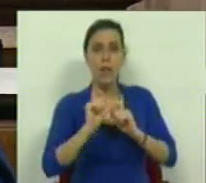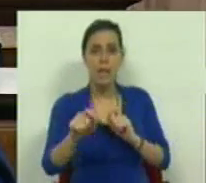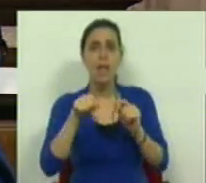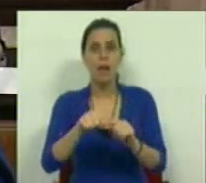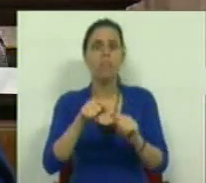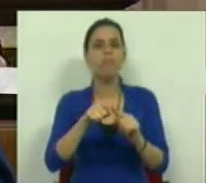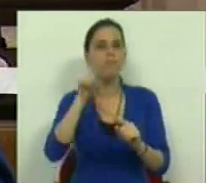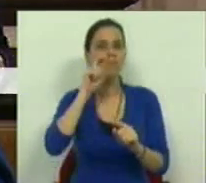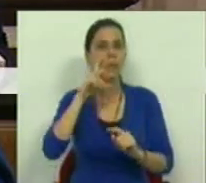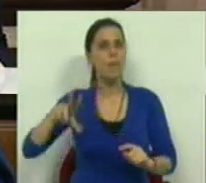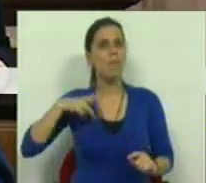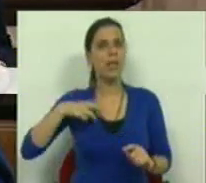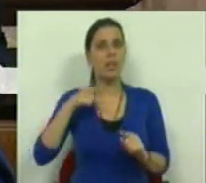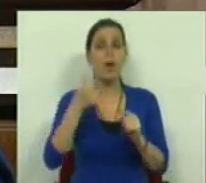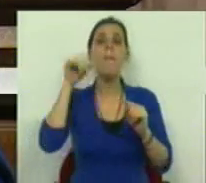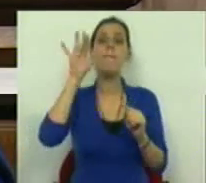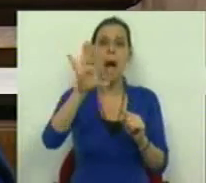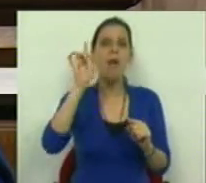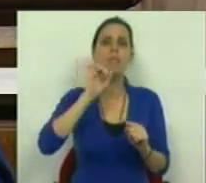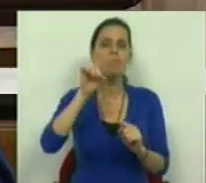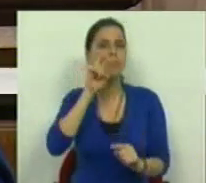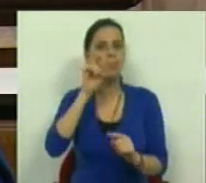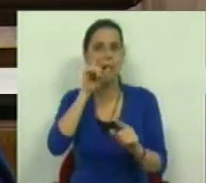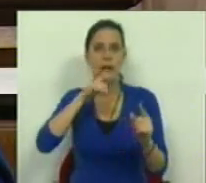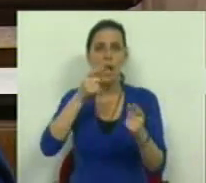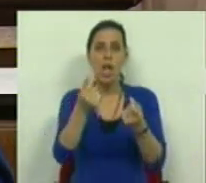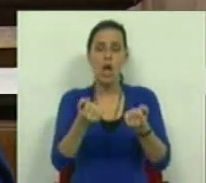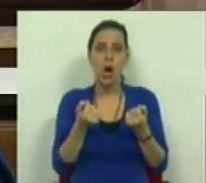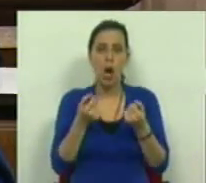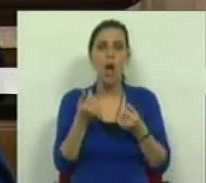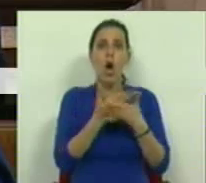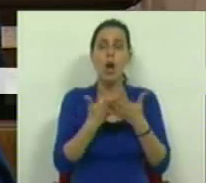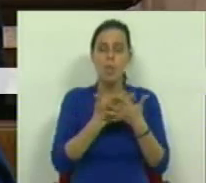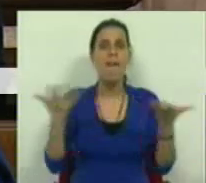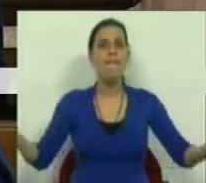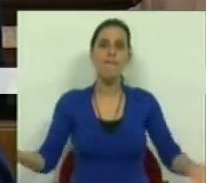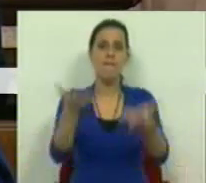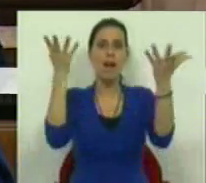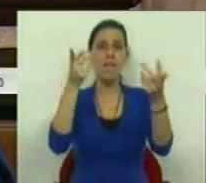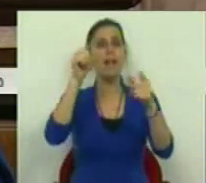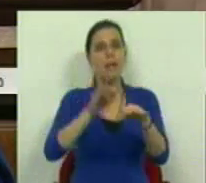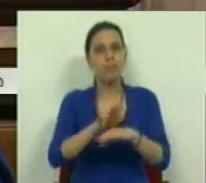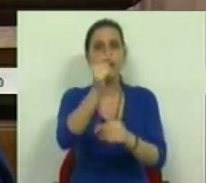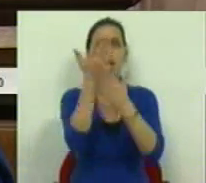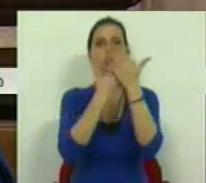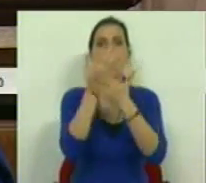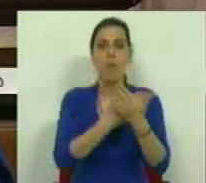preservar património, mas é também proteger a economia e dinamizar a economia.